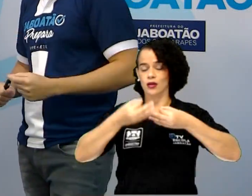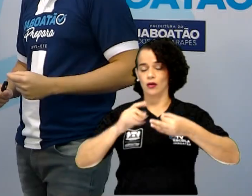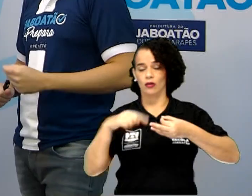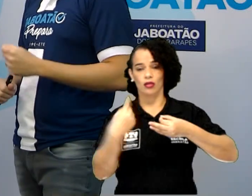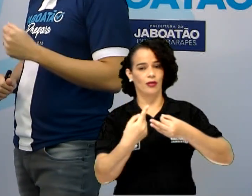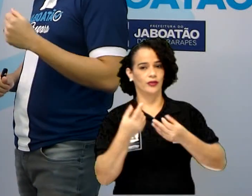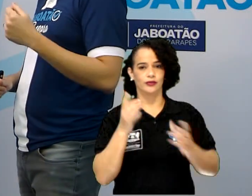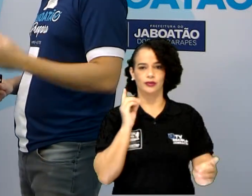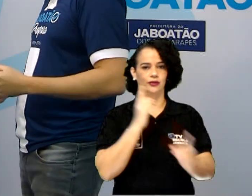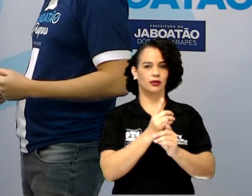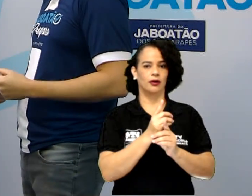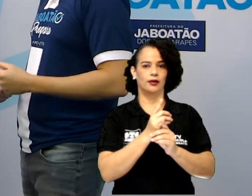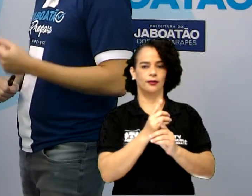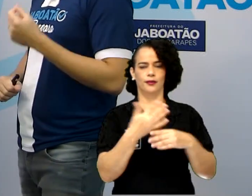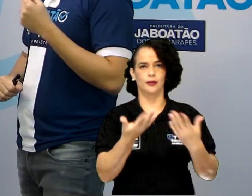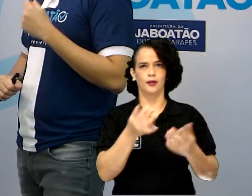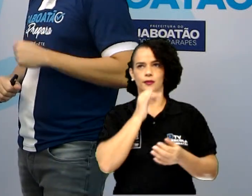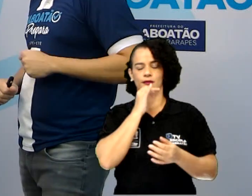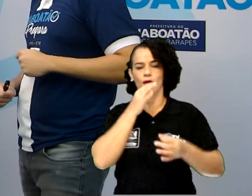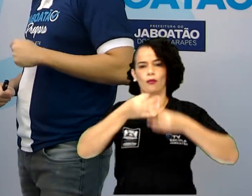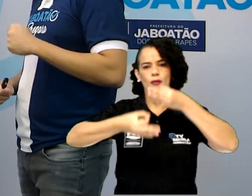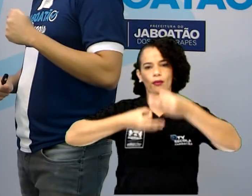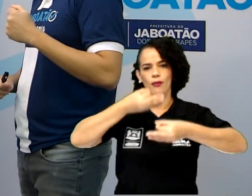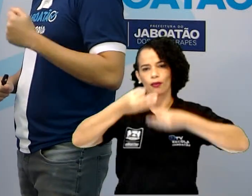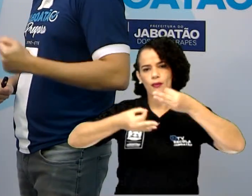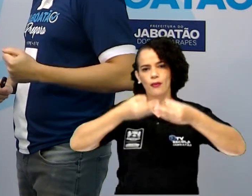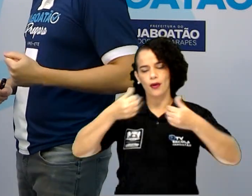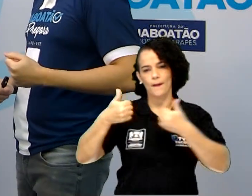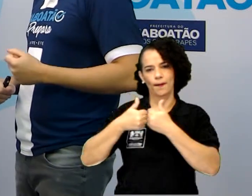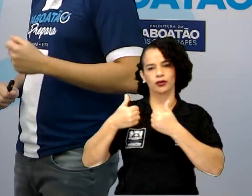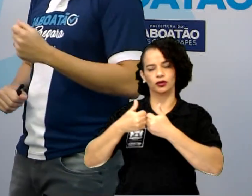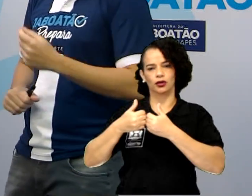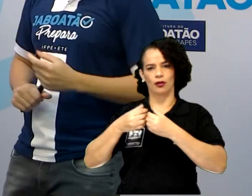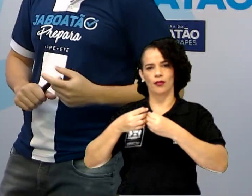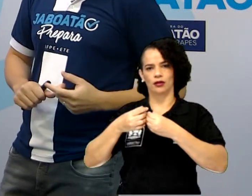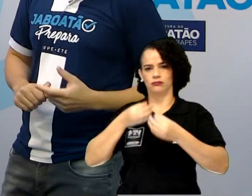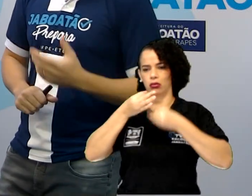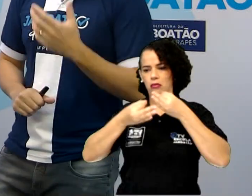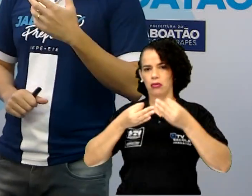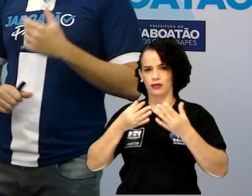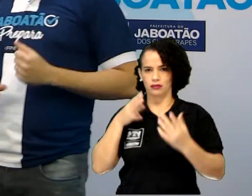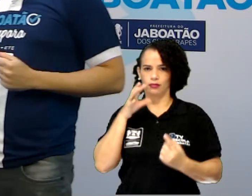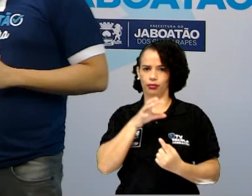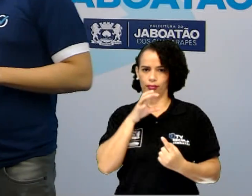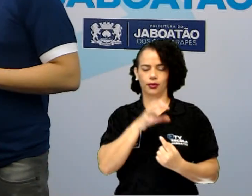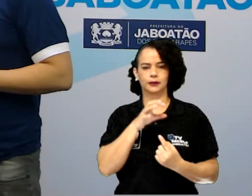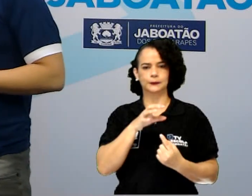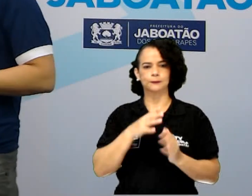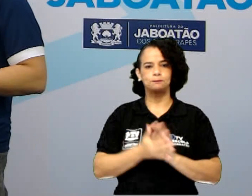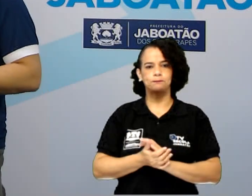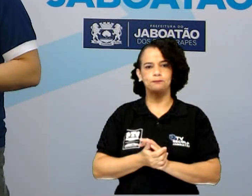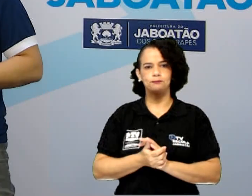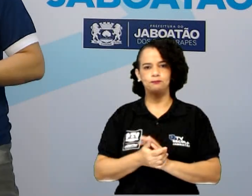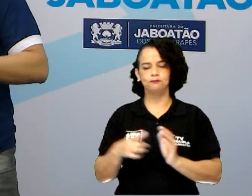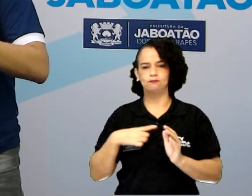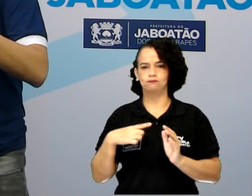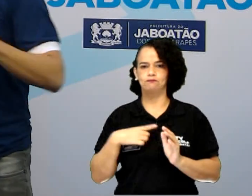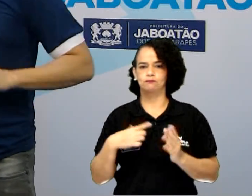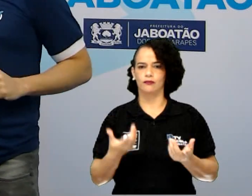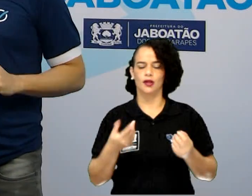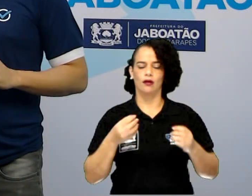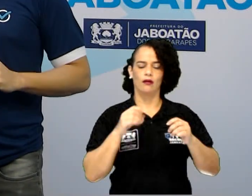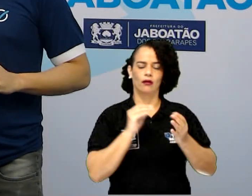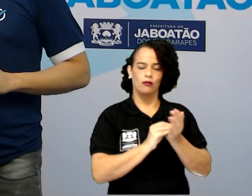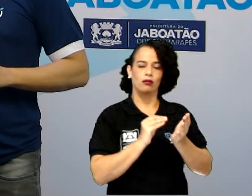quaisquer marcas de argumentação ou indício de posicionamento crítico limitando-se a descrever a escola. De